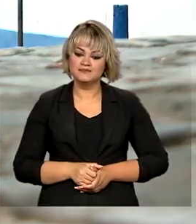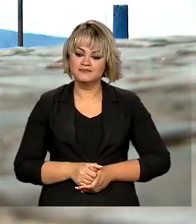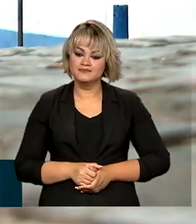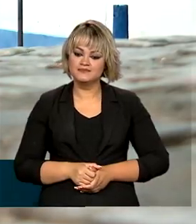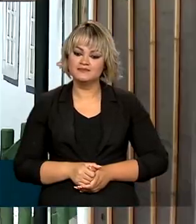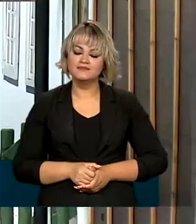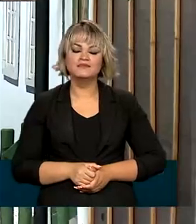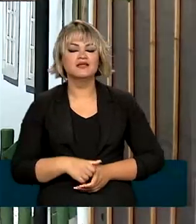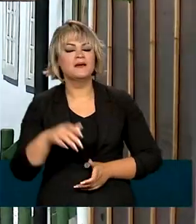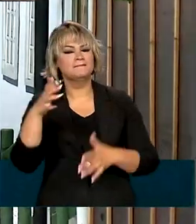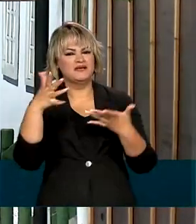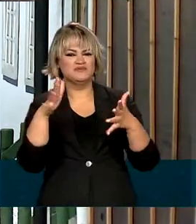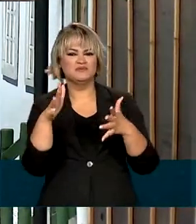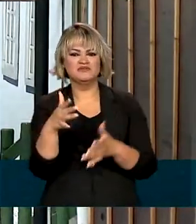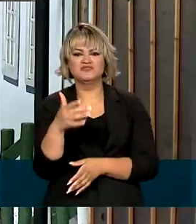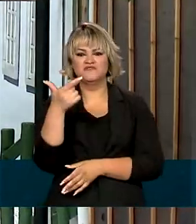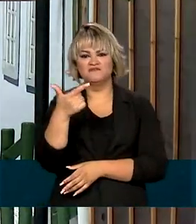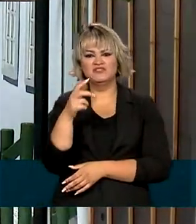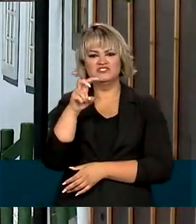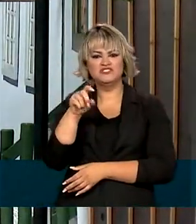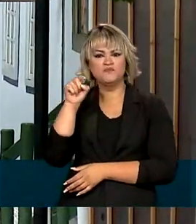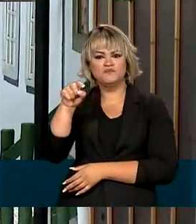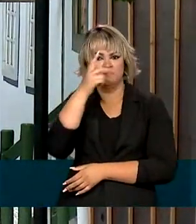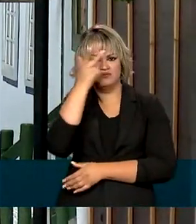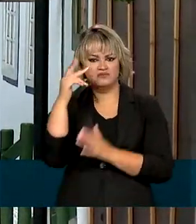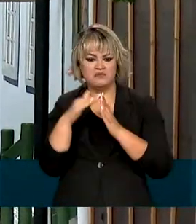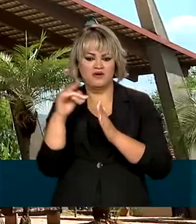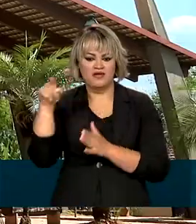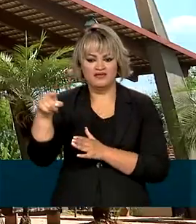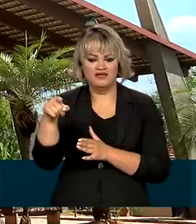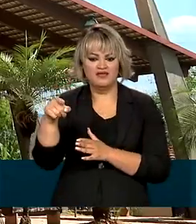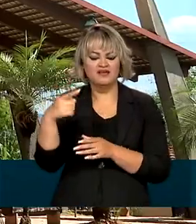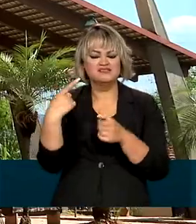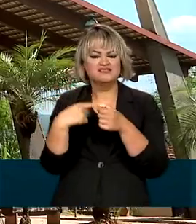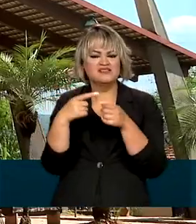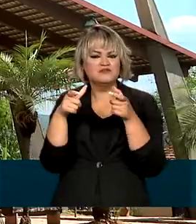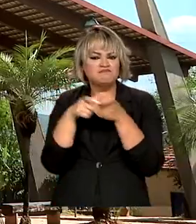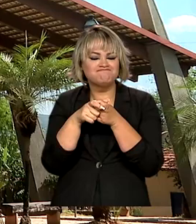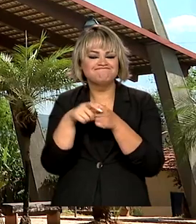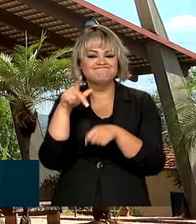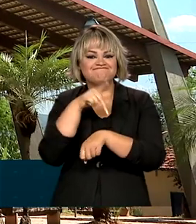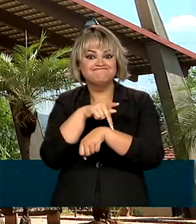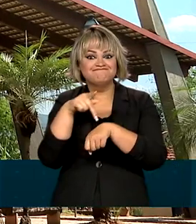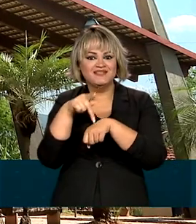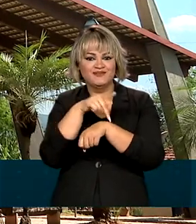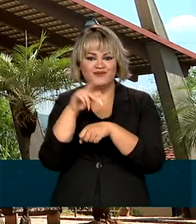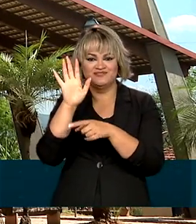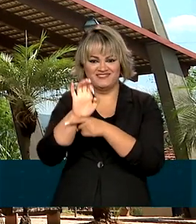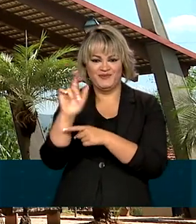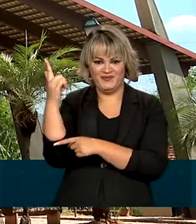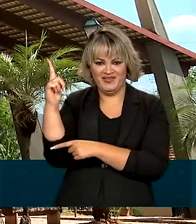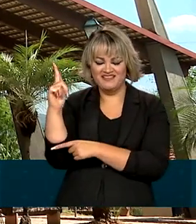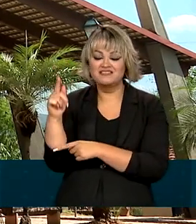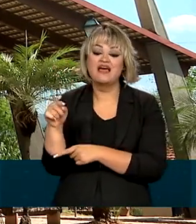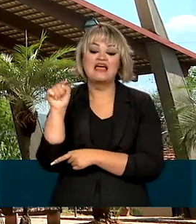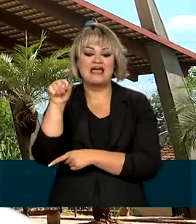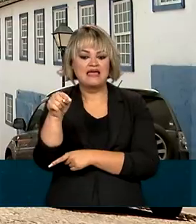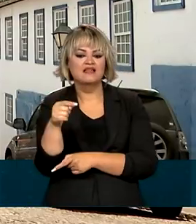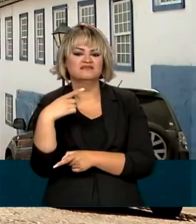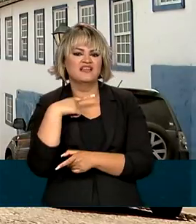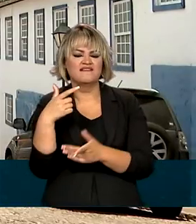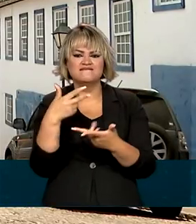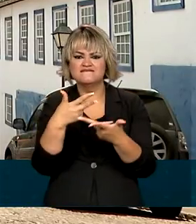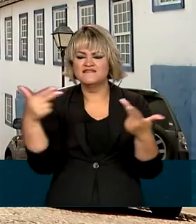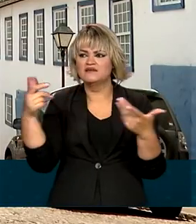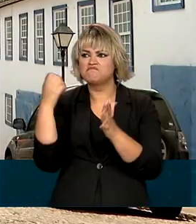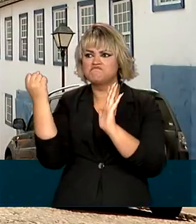Com pouco mais de 25 mil habitantes, a pequena e aconchegante Pirinópolis, no interior de Goiás, é repleta de